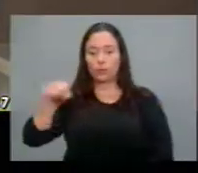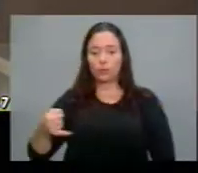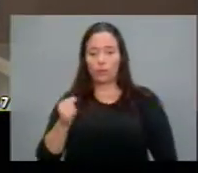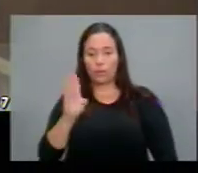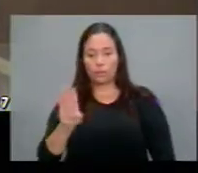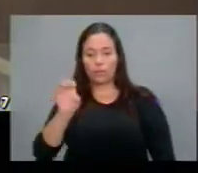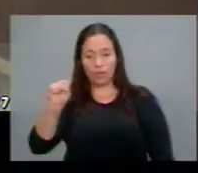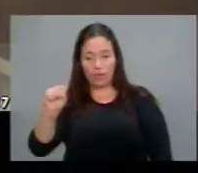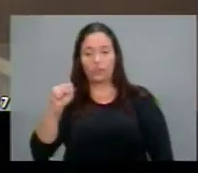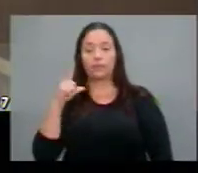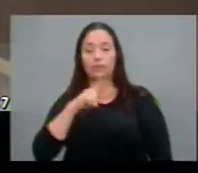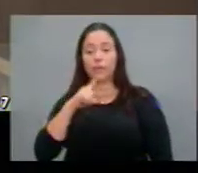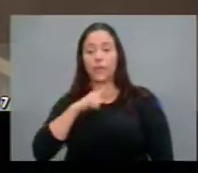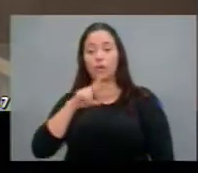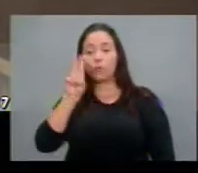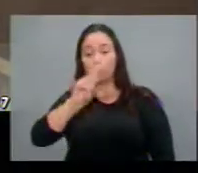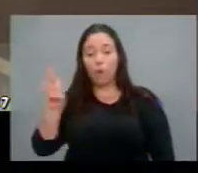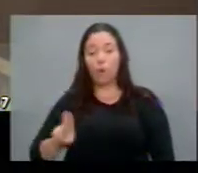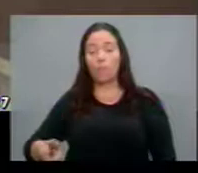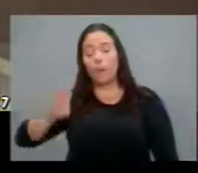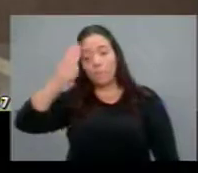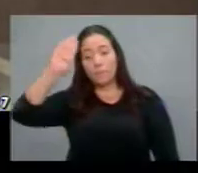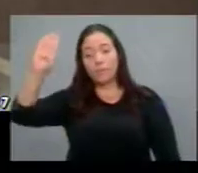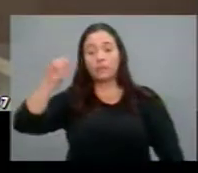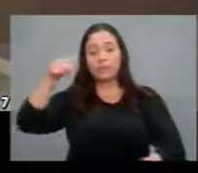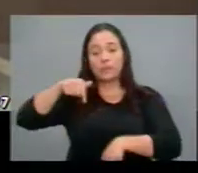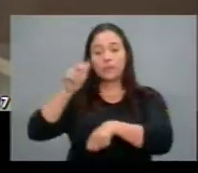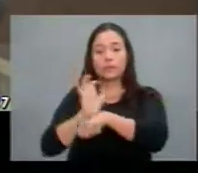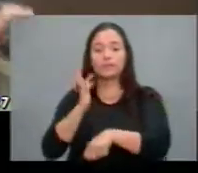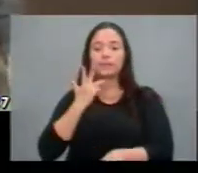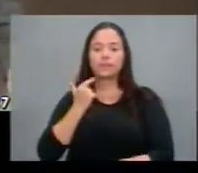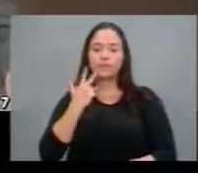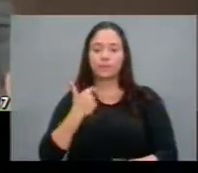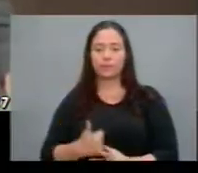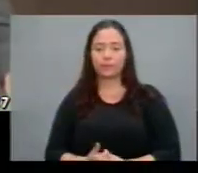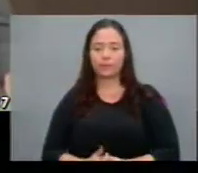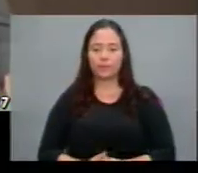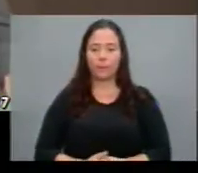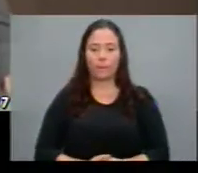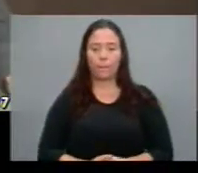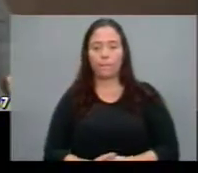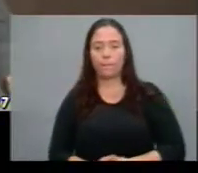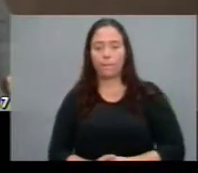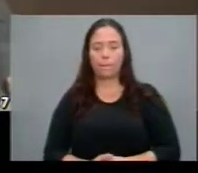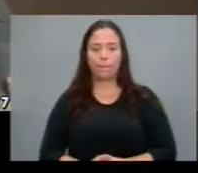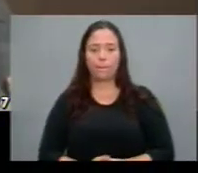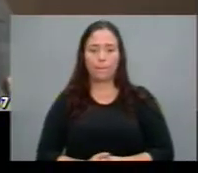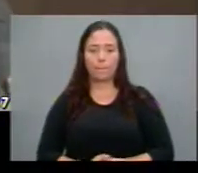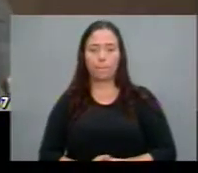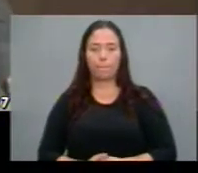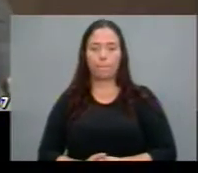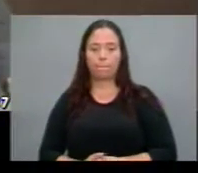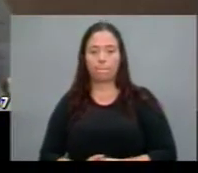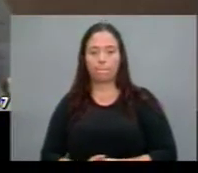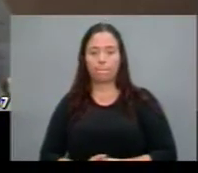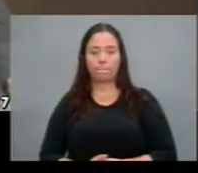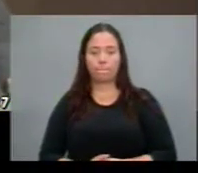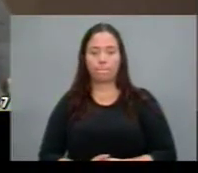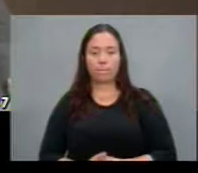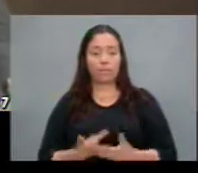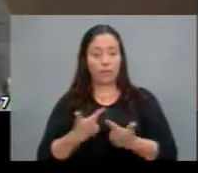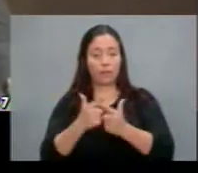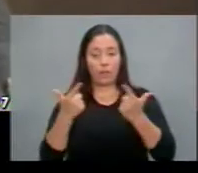que envolvam políticos pessoas públicas do estado do Ceará não há ainda